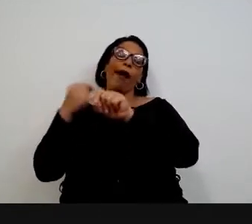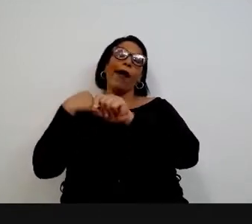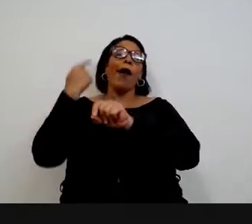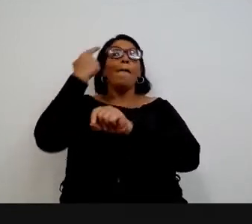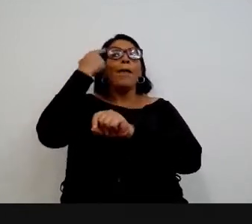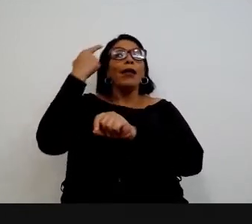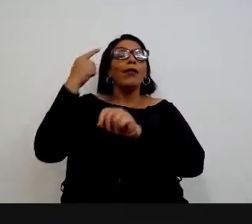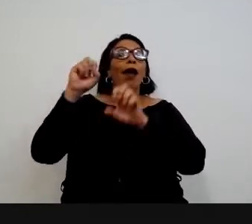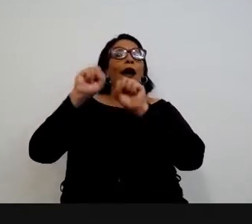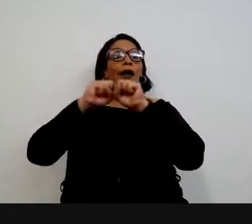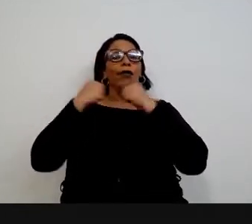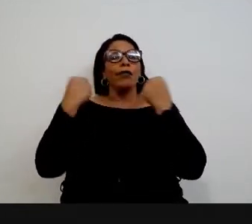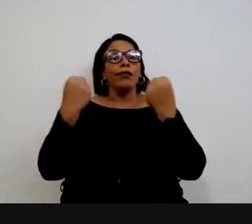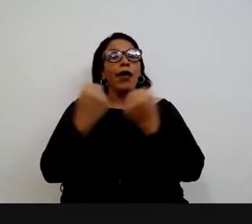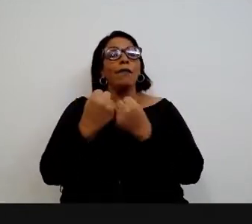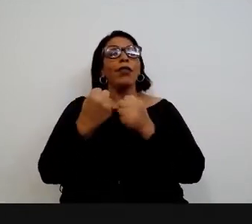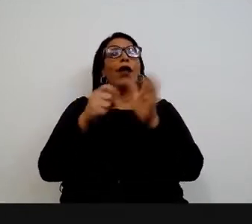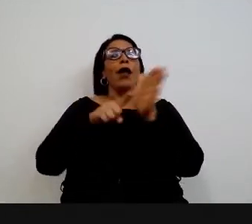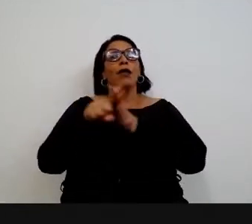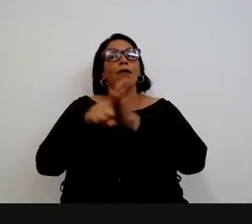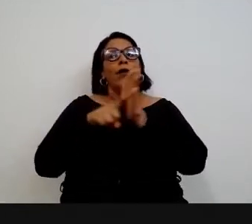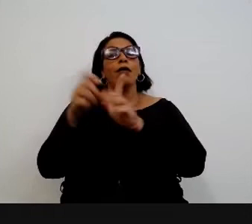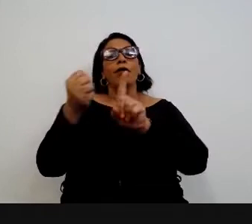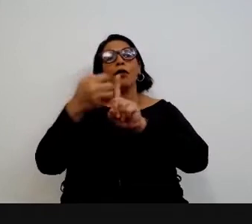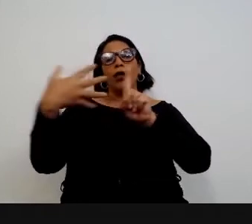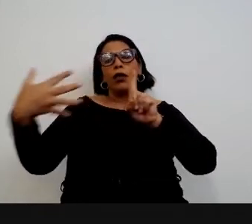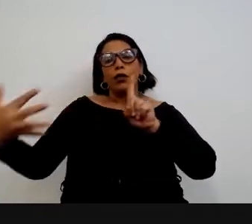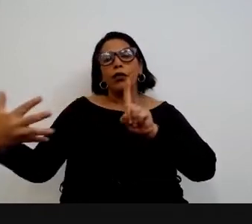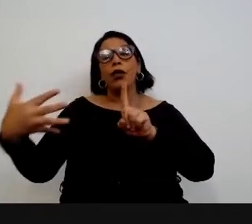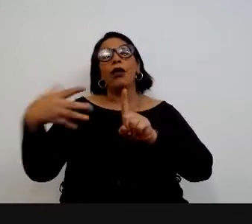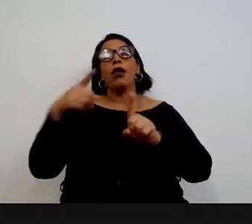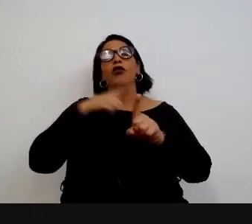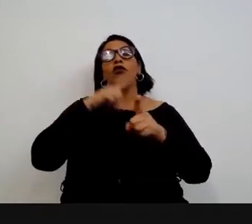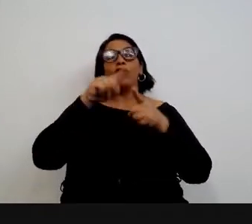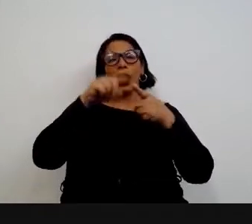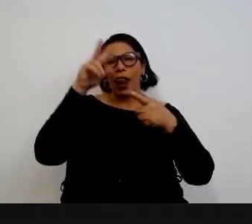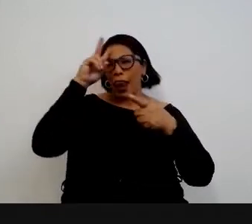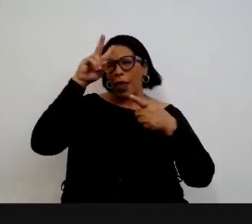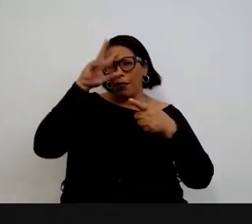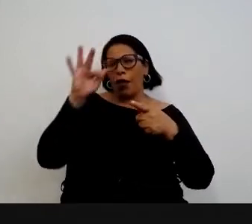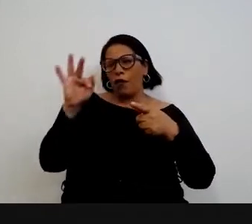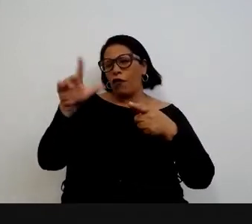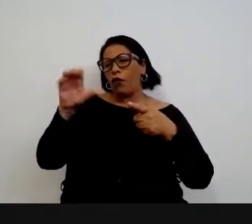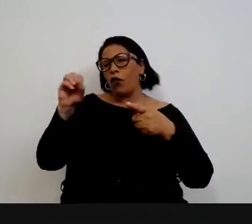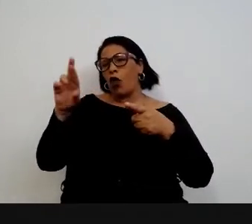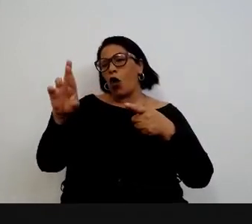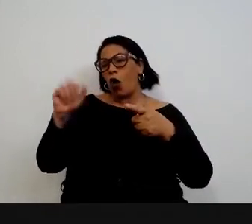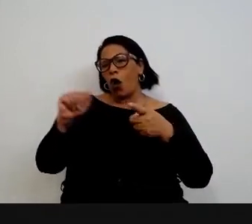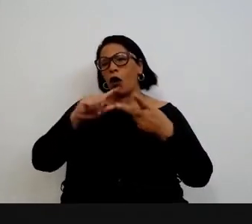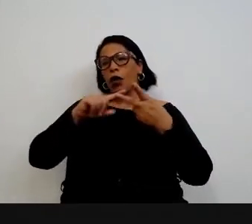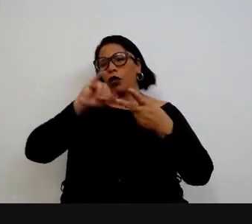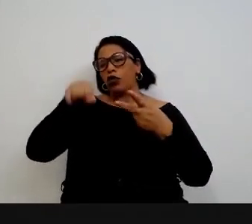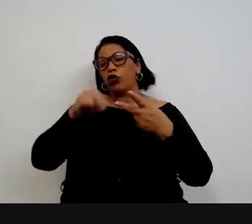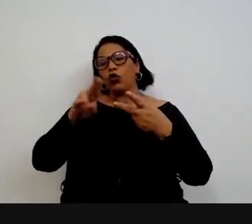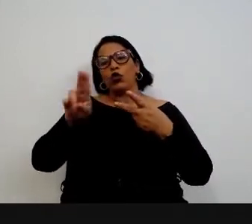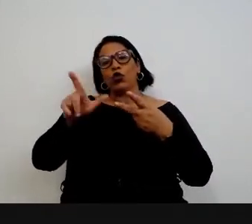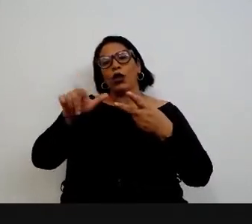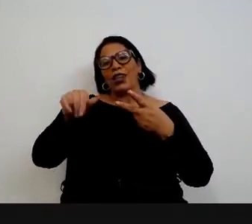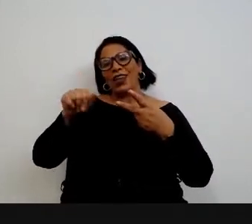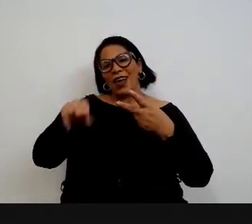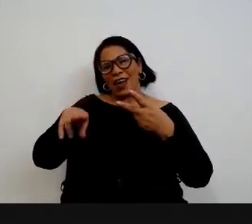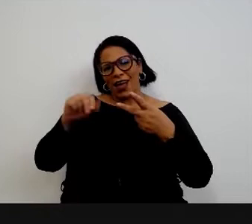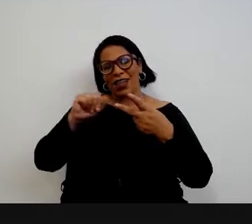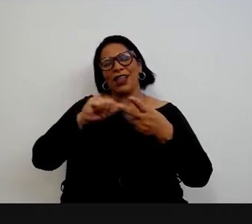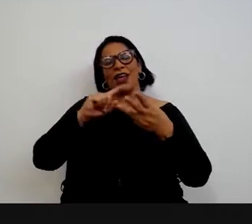desse seminário com a jornada de pesquisa e extensão, o Flórien estava lá, se lembra? Eu, o Flórien, a Juliana conduzia o